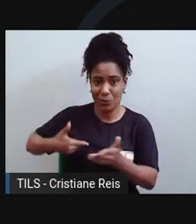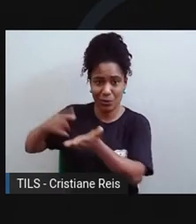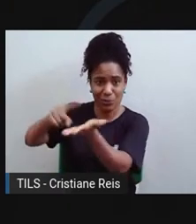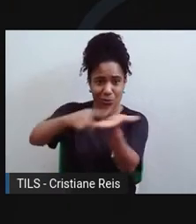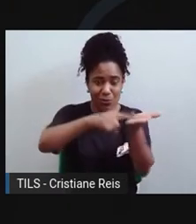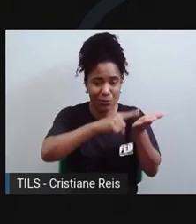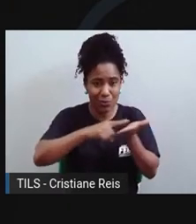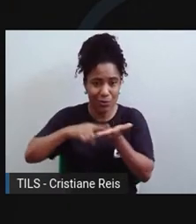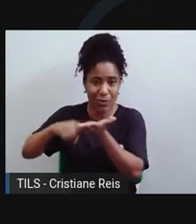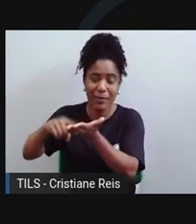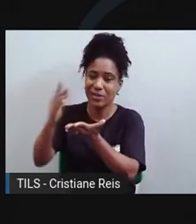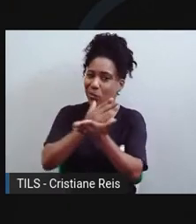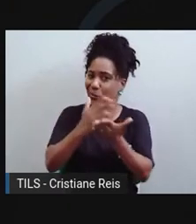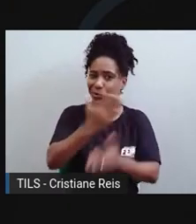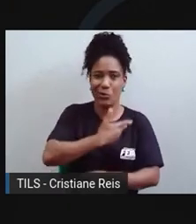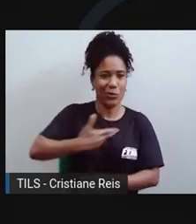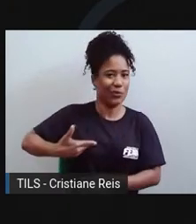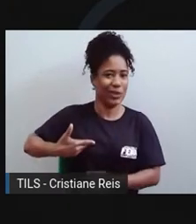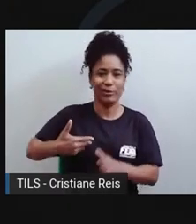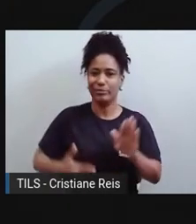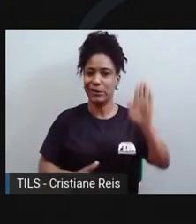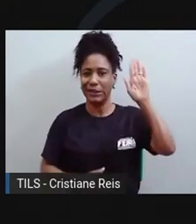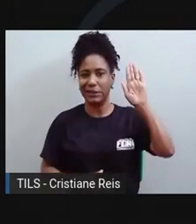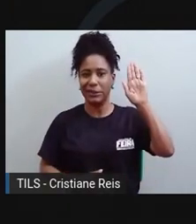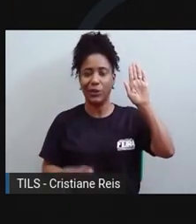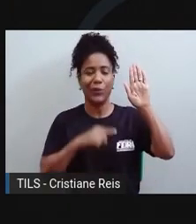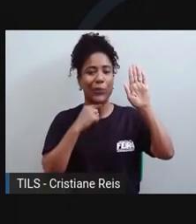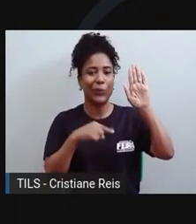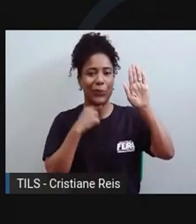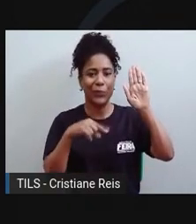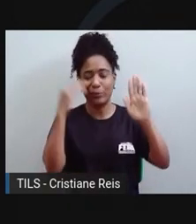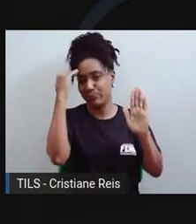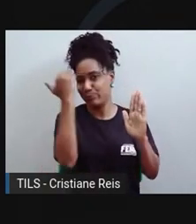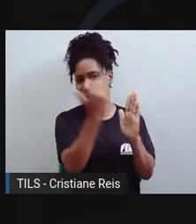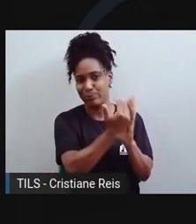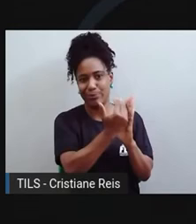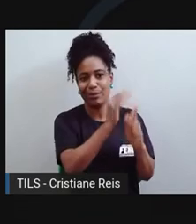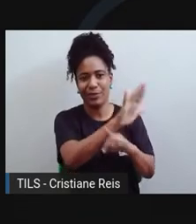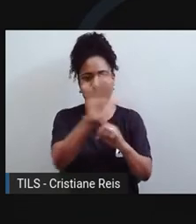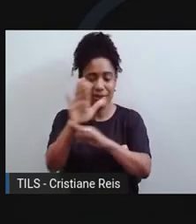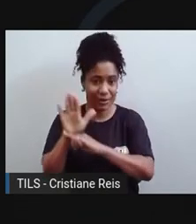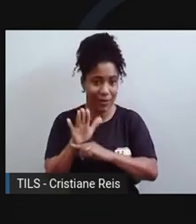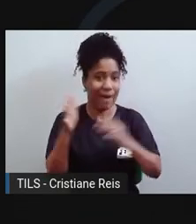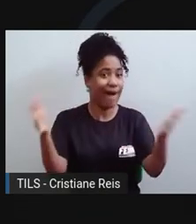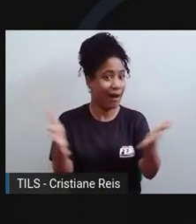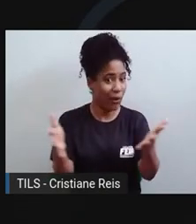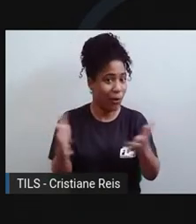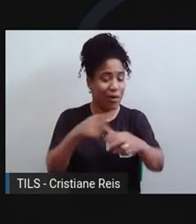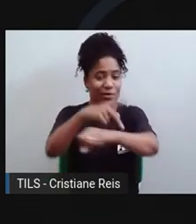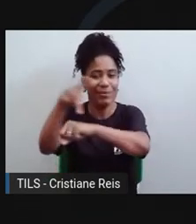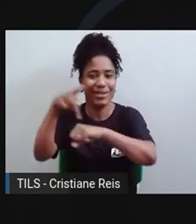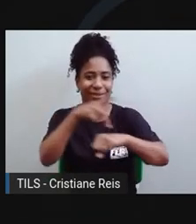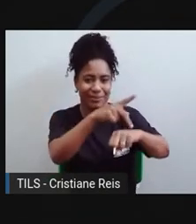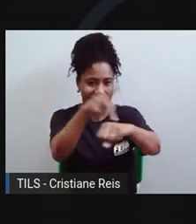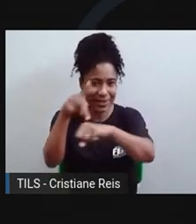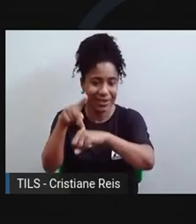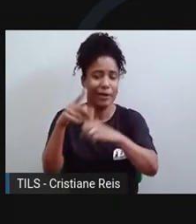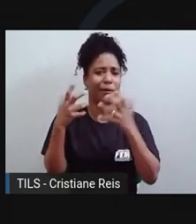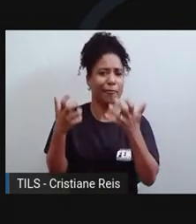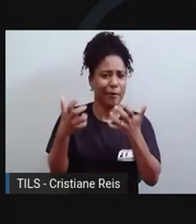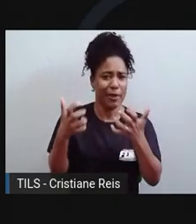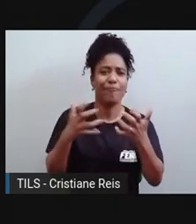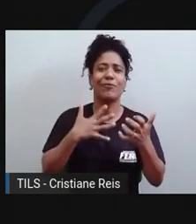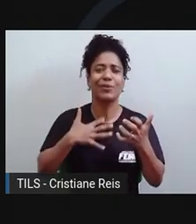diminuir a poluição. Agora, as grandes potências têm metas ainda mais ambiciosas e dizem que querem se tornar